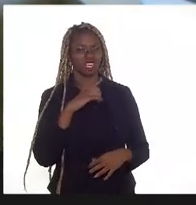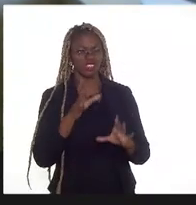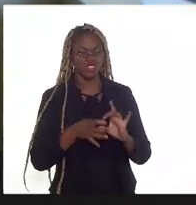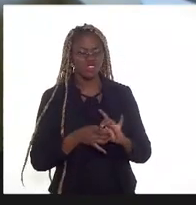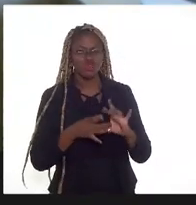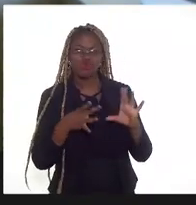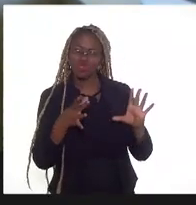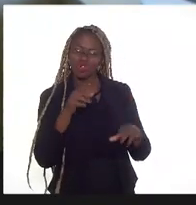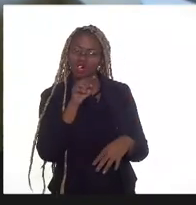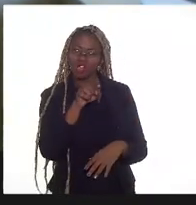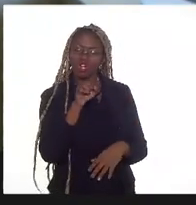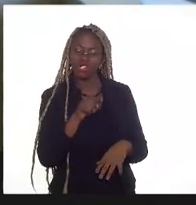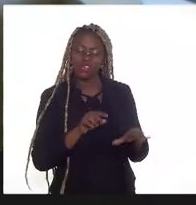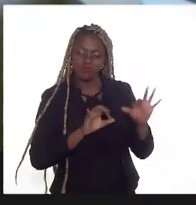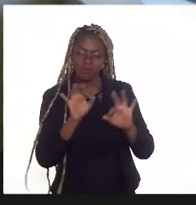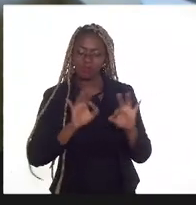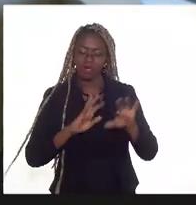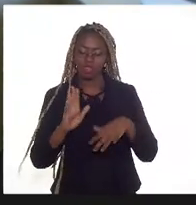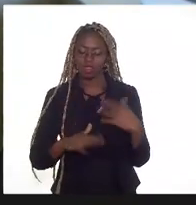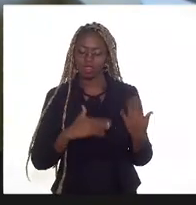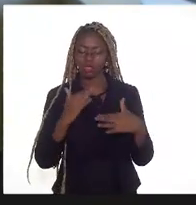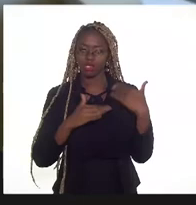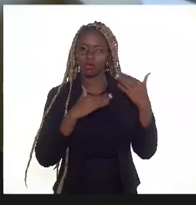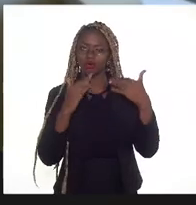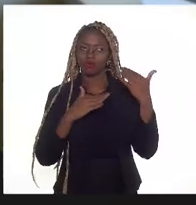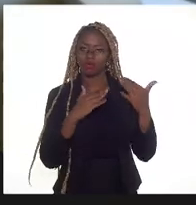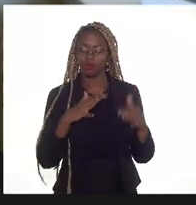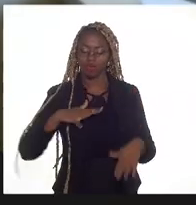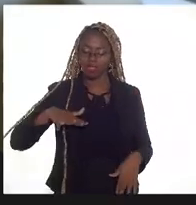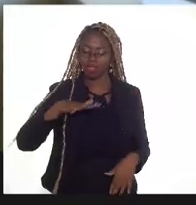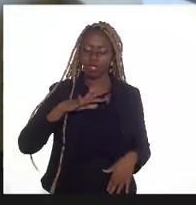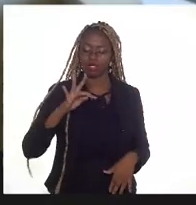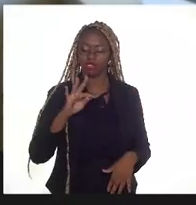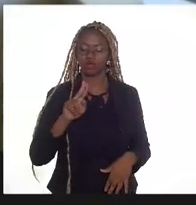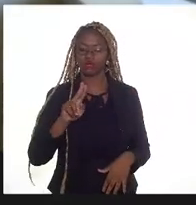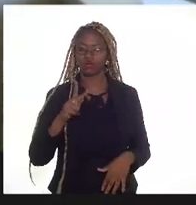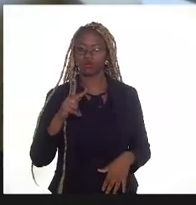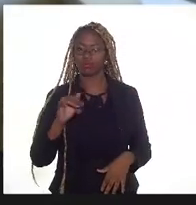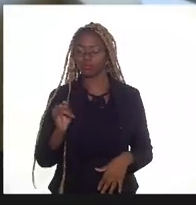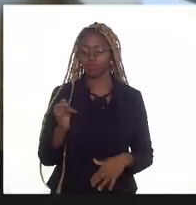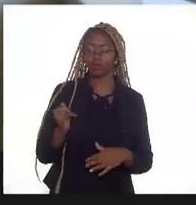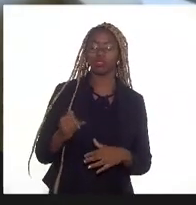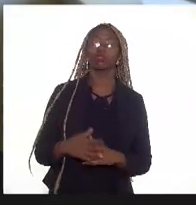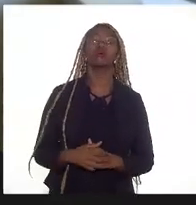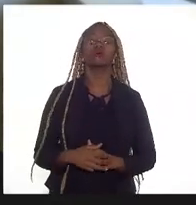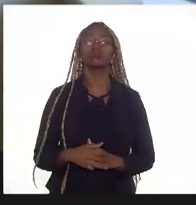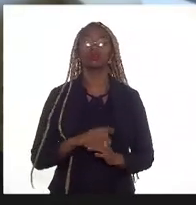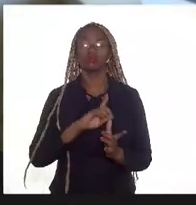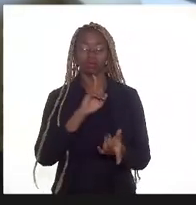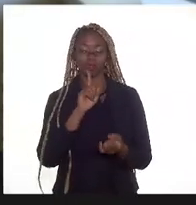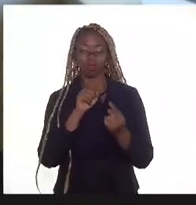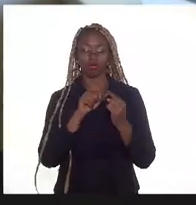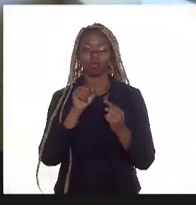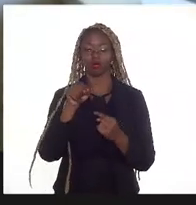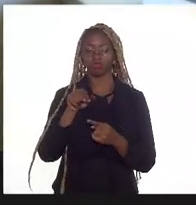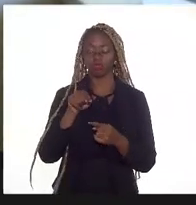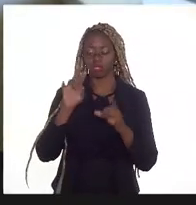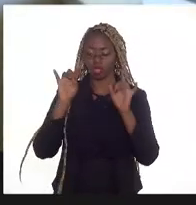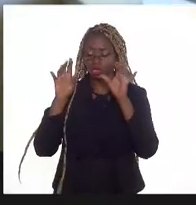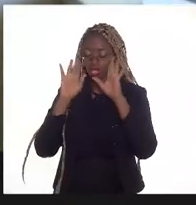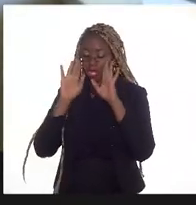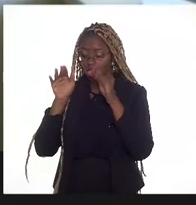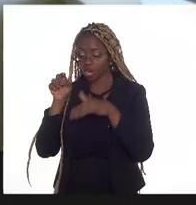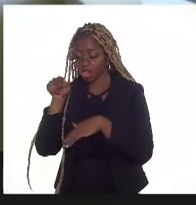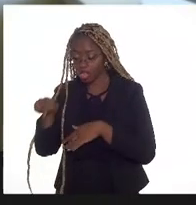o plano de desenvolvimento do campo de Tupi em relação à questão específica que eu estou